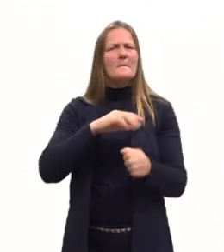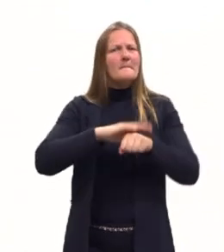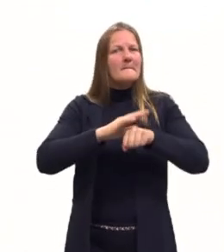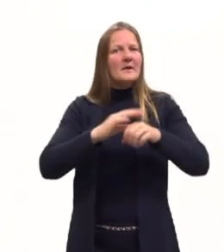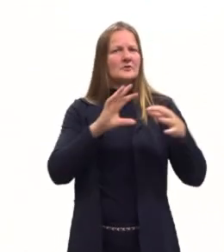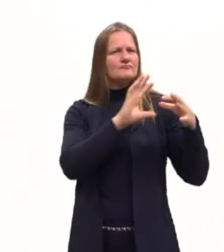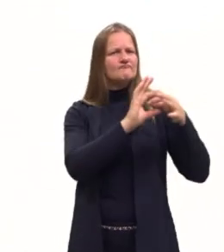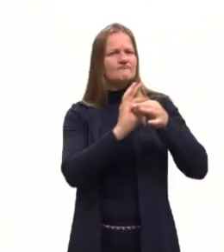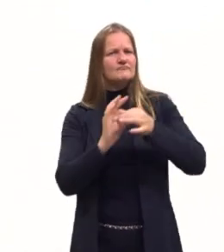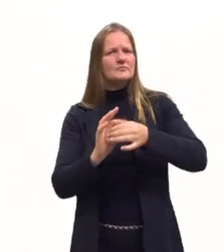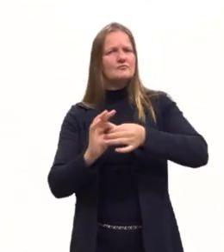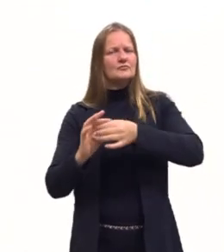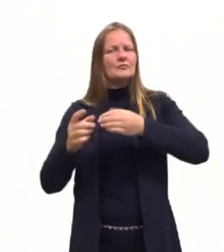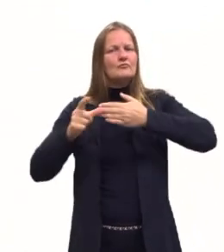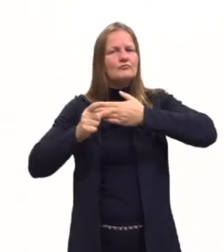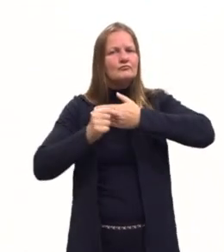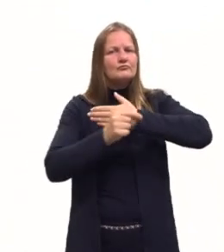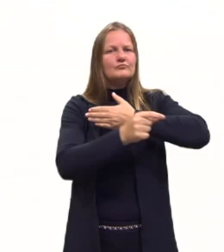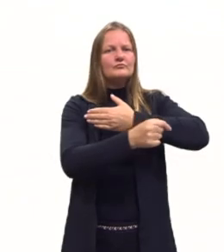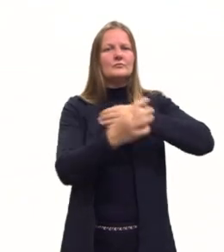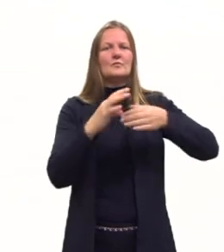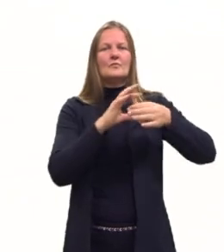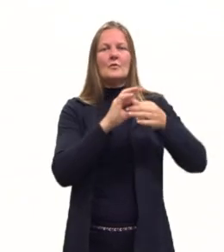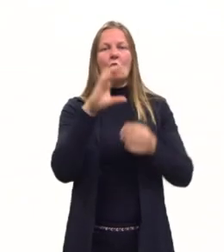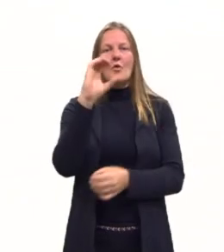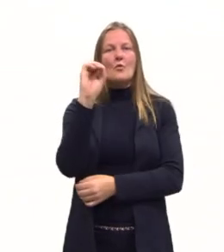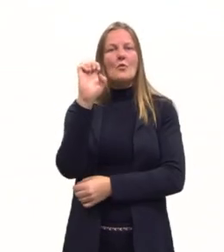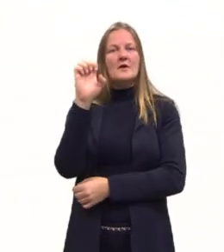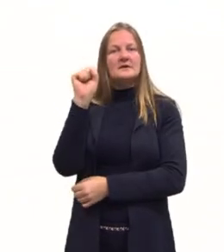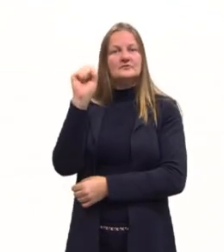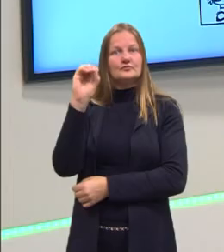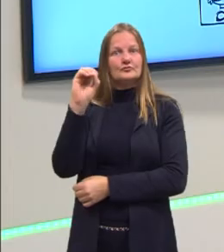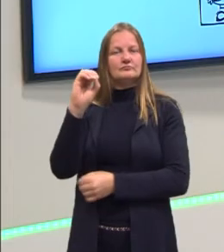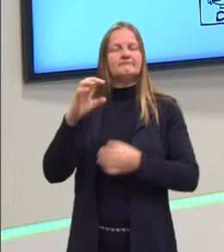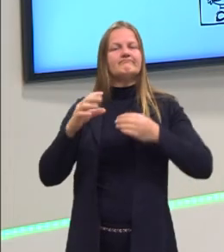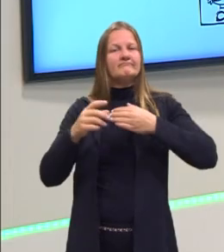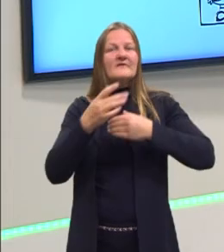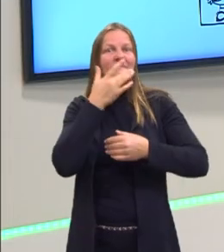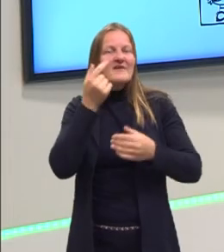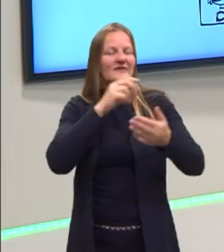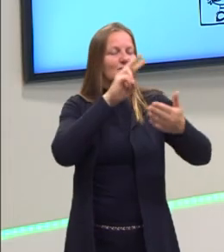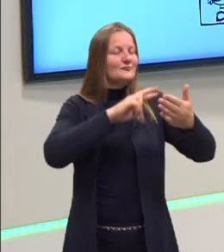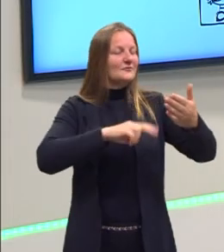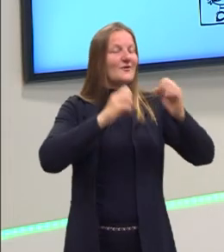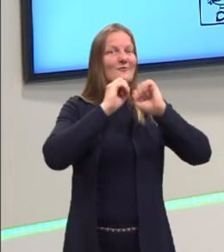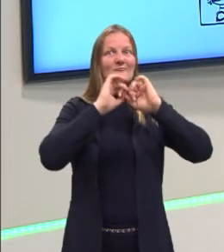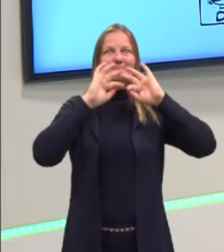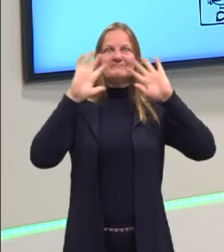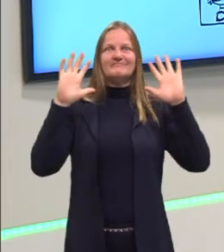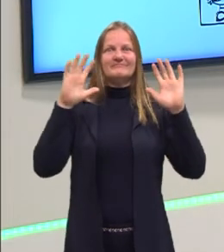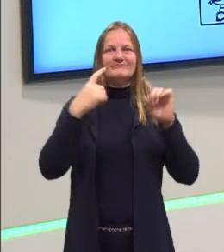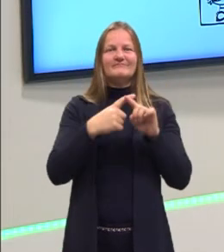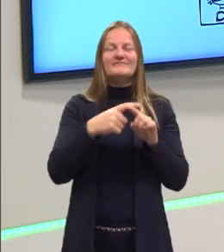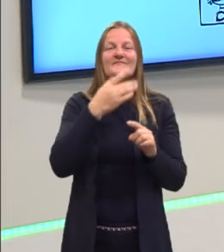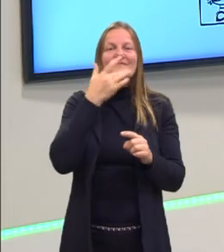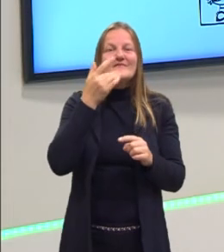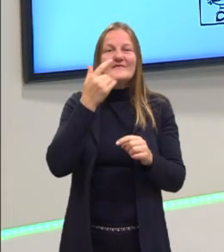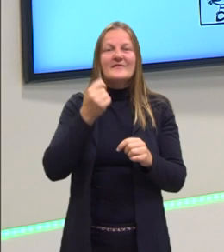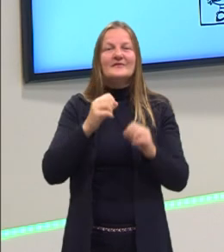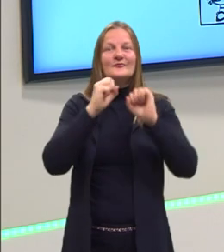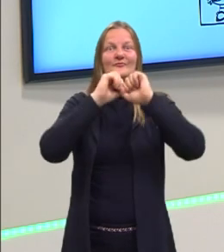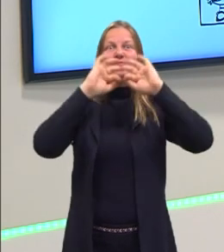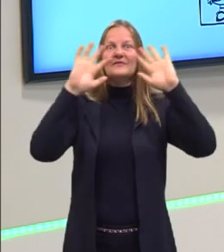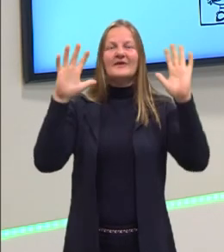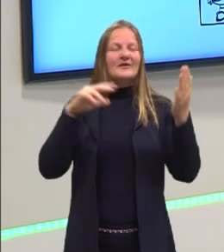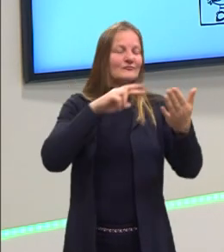coeso. Ou seja, ele é mais fácil de interpretar. É mais claro